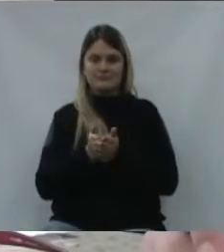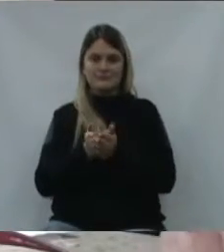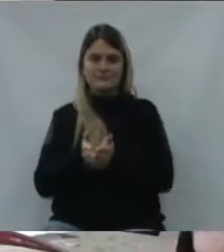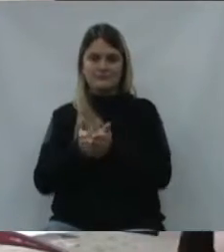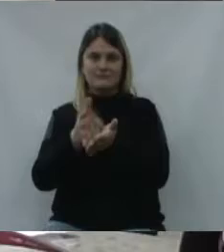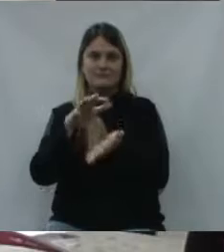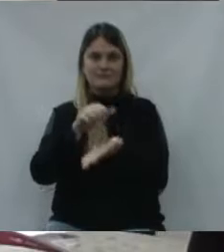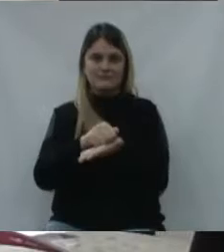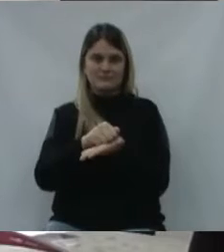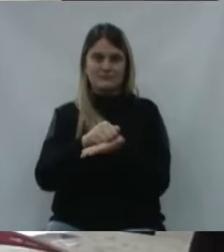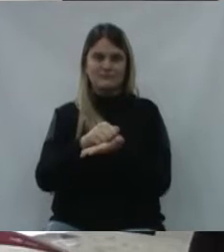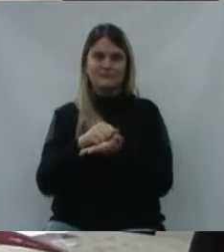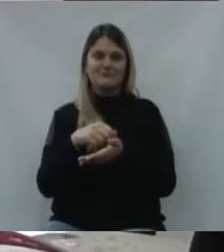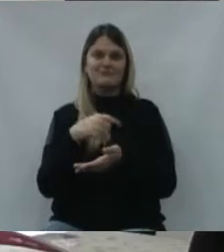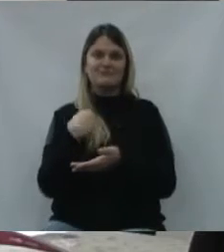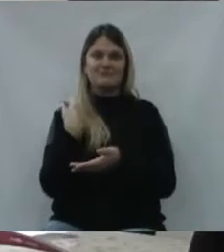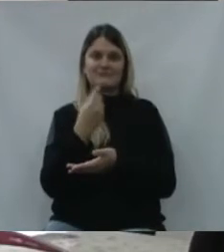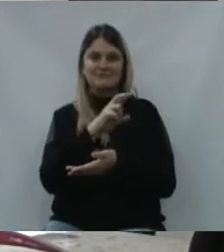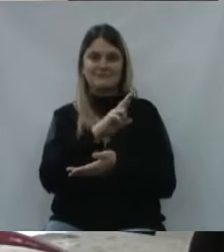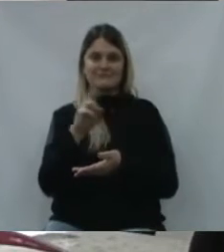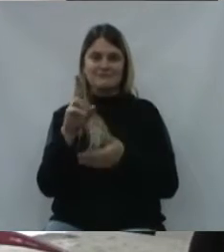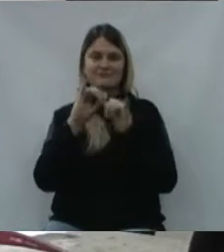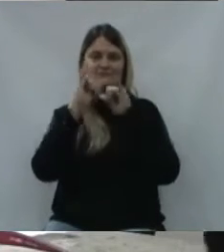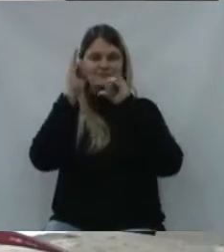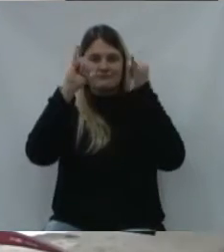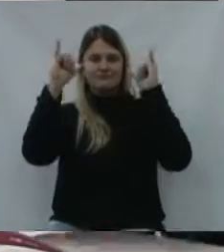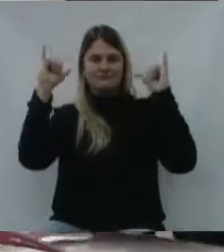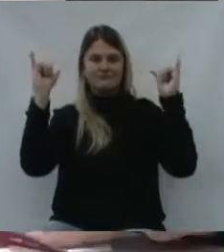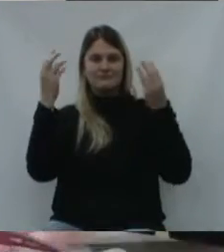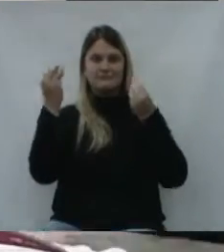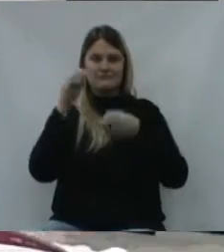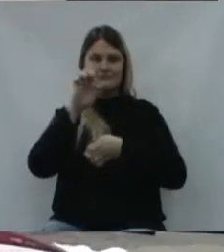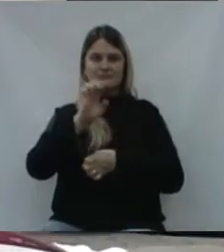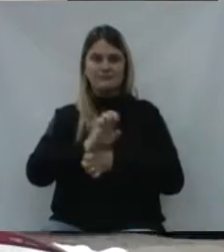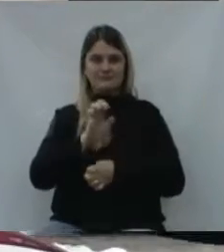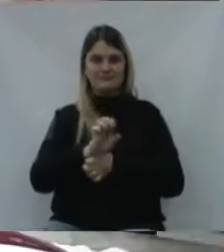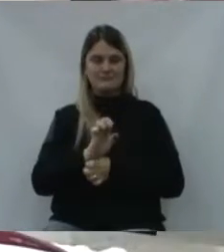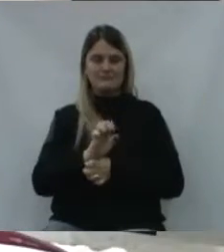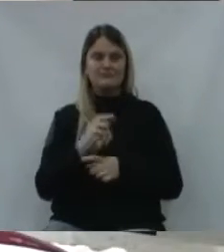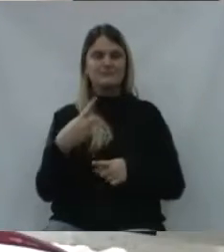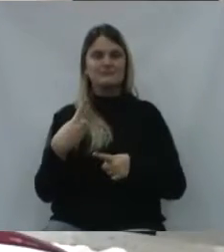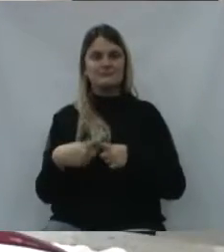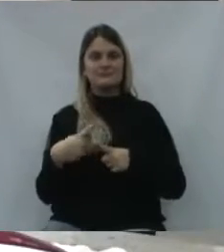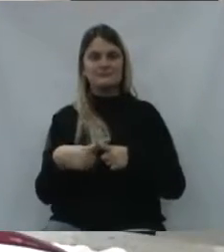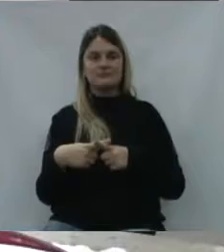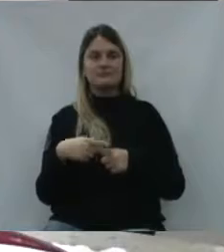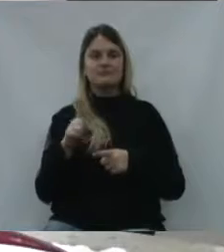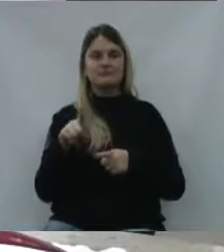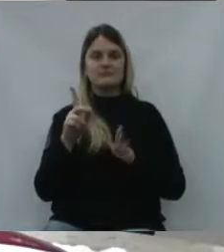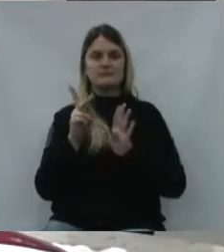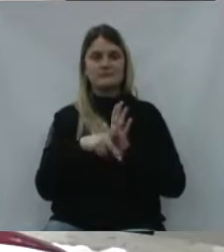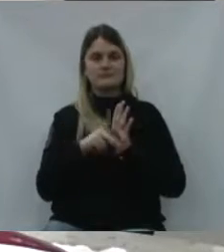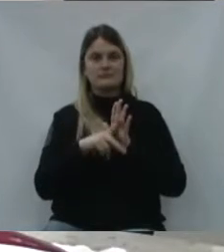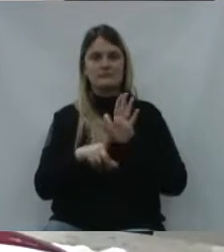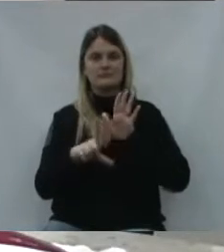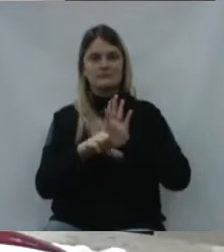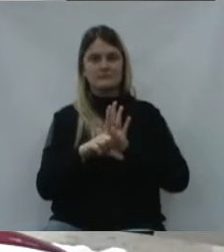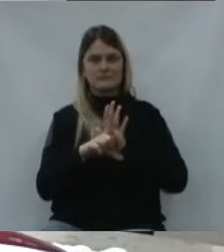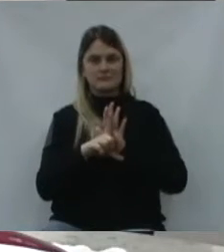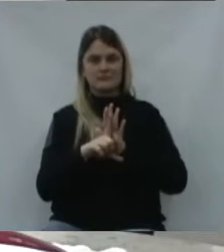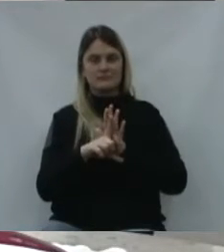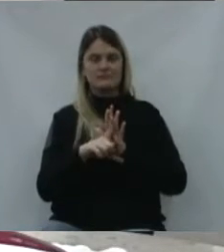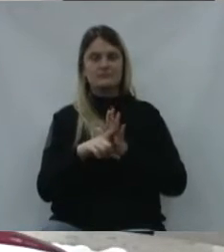escritas, que o nosso nome foi muito divulgado enquanto Estado, porque esse foi um projeto de lei